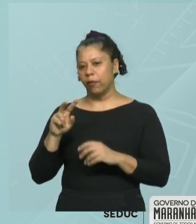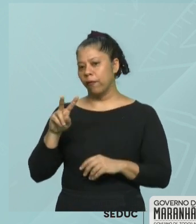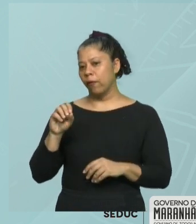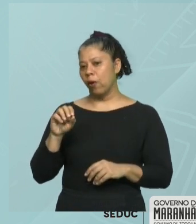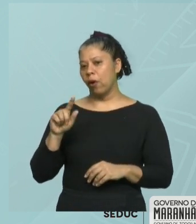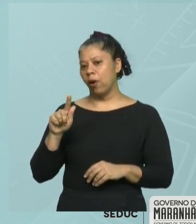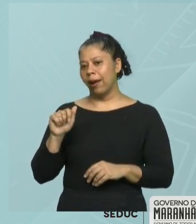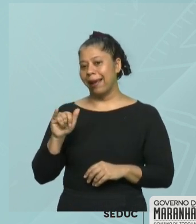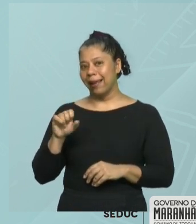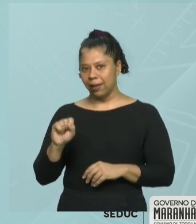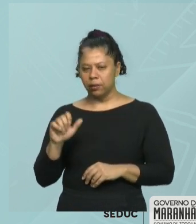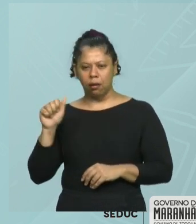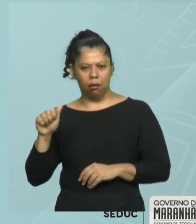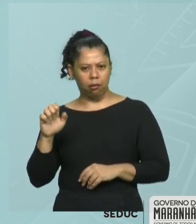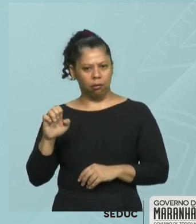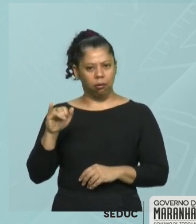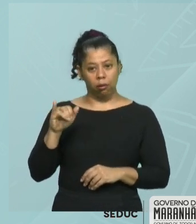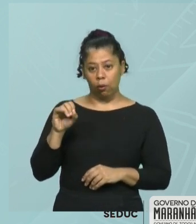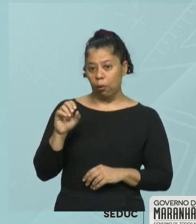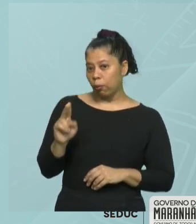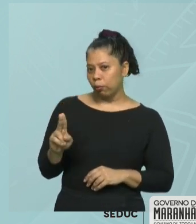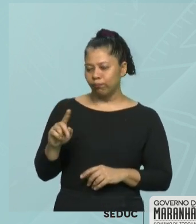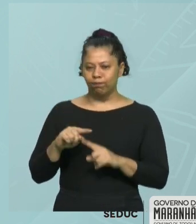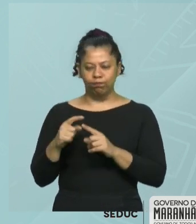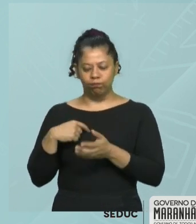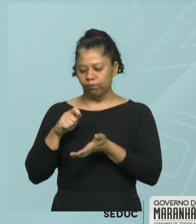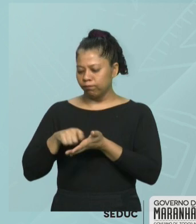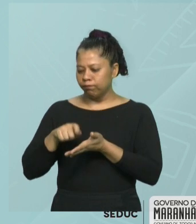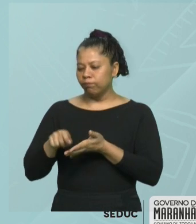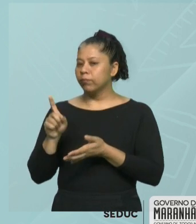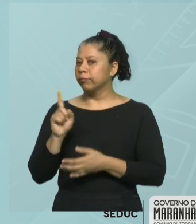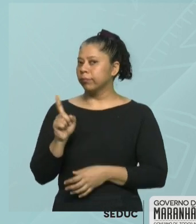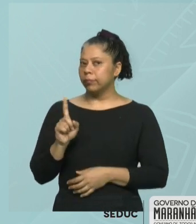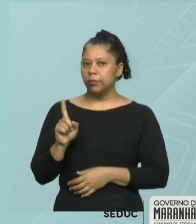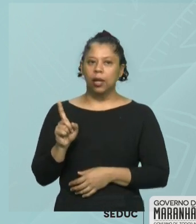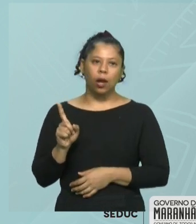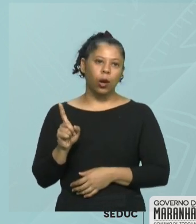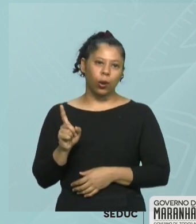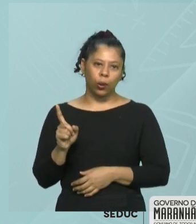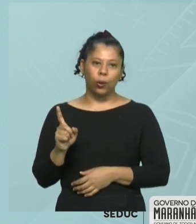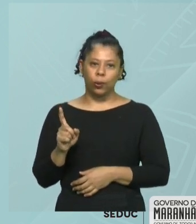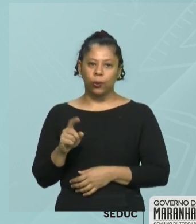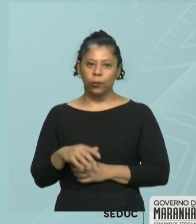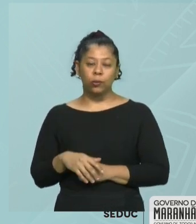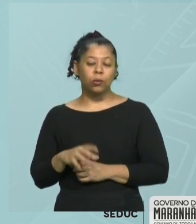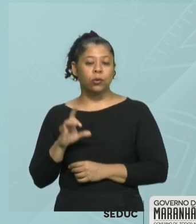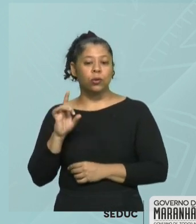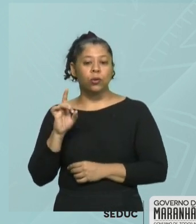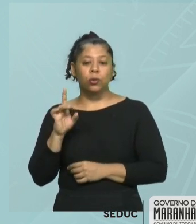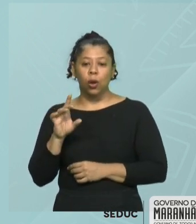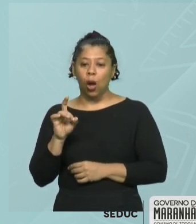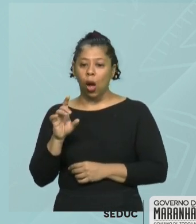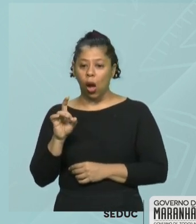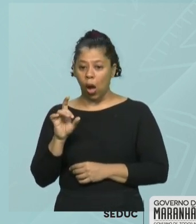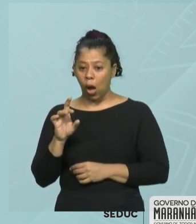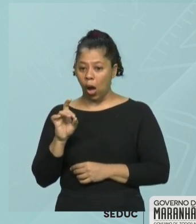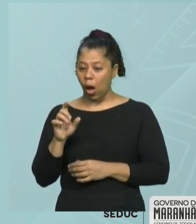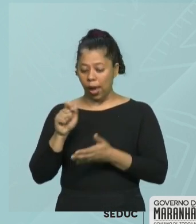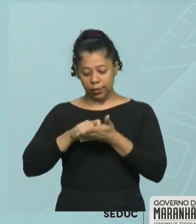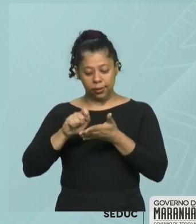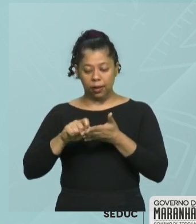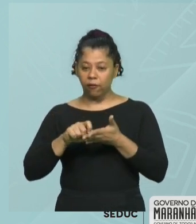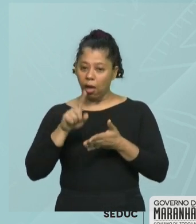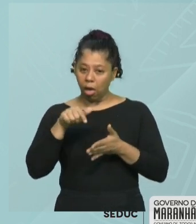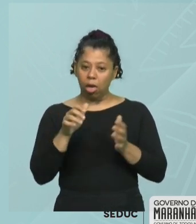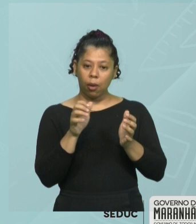U. Só que eu não vou escrever os elementos, porque se eu escrevesse os elementos, seria por extensão. Aqui eu